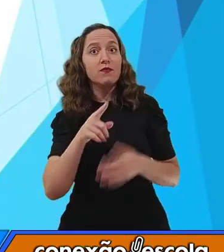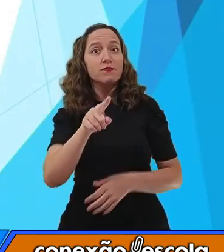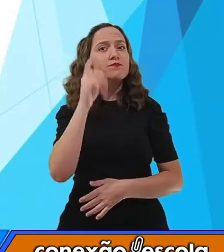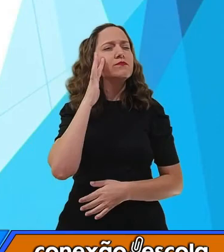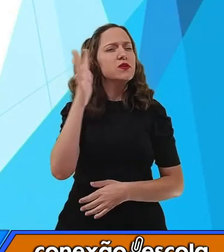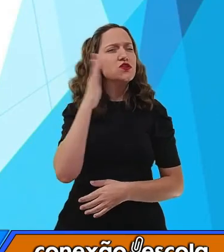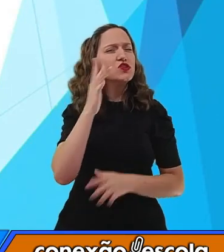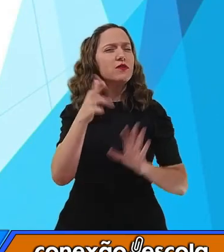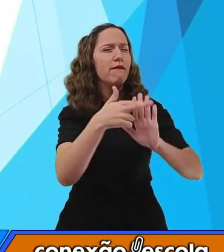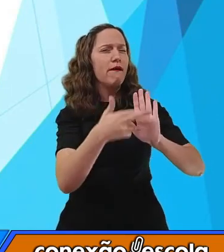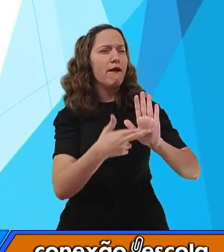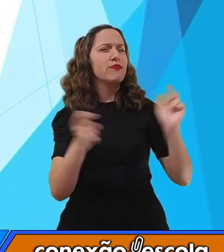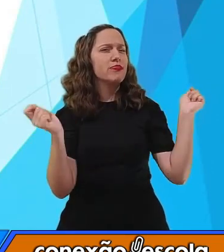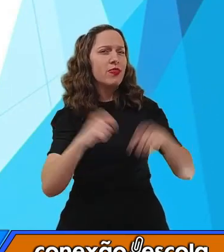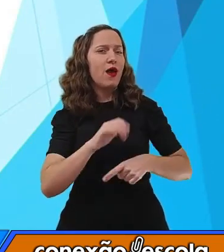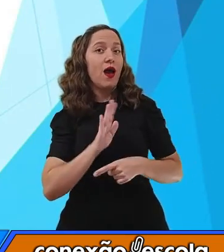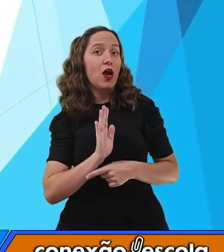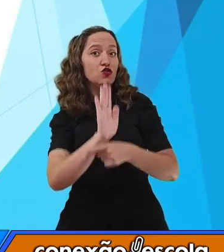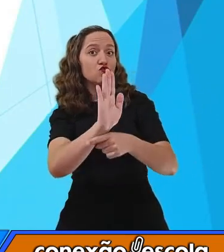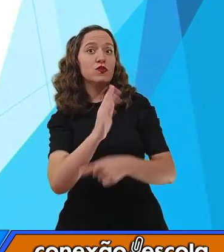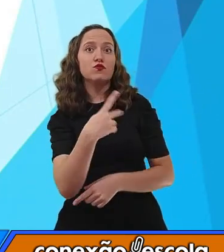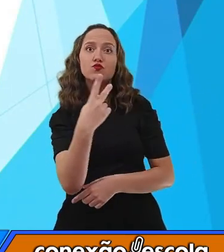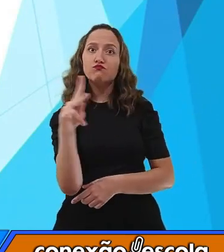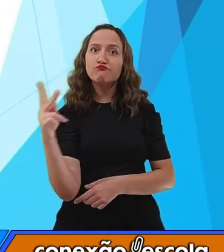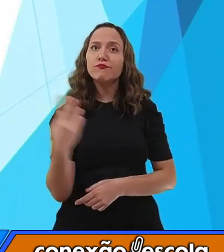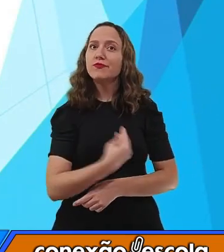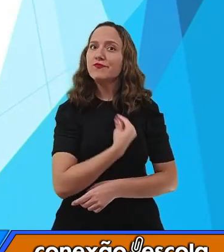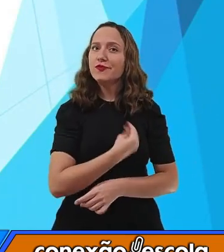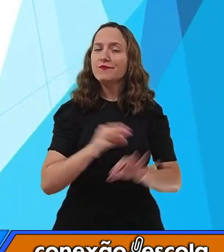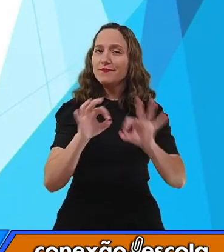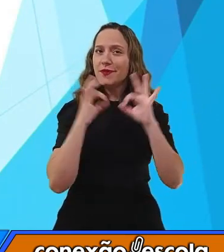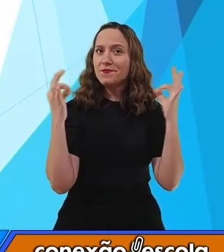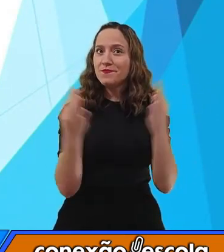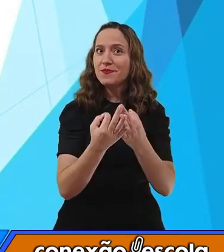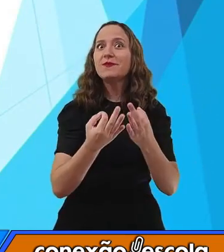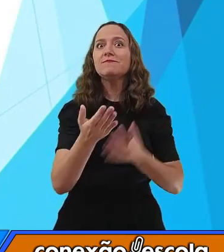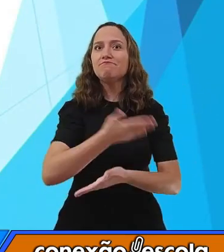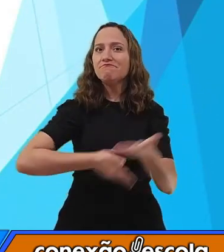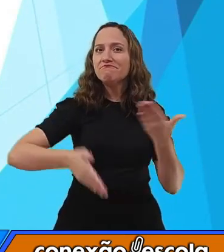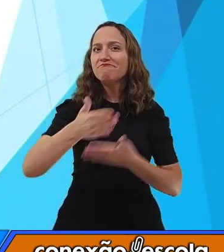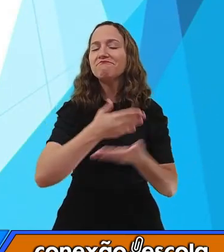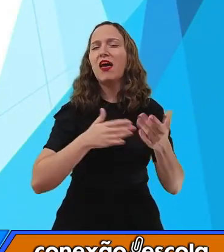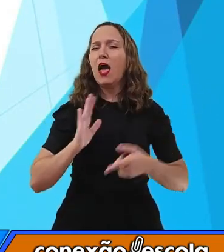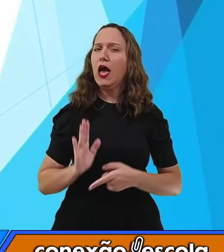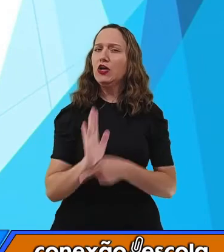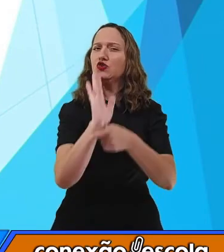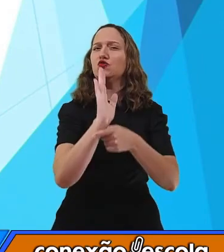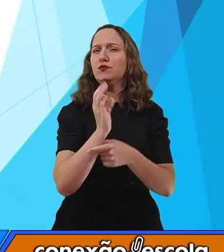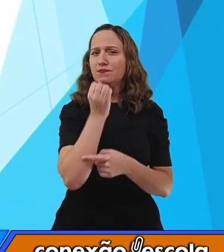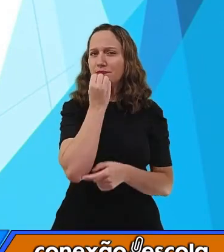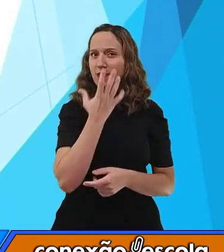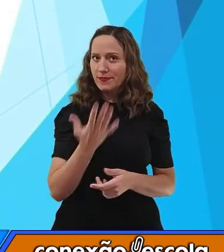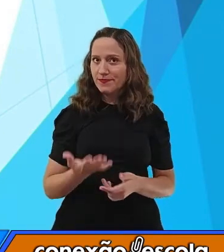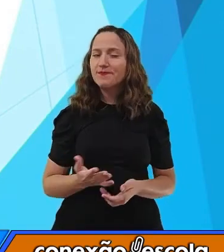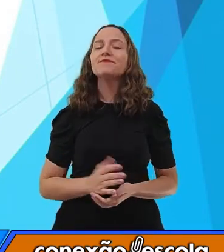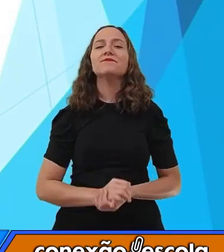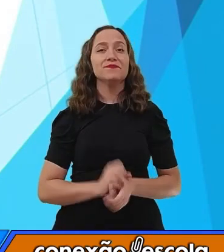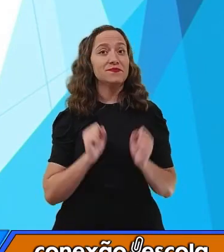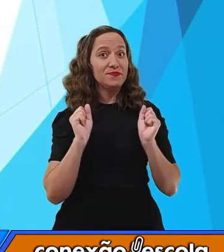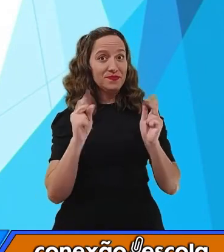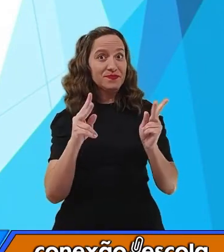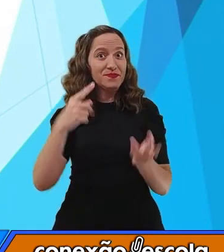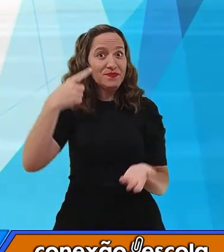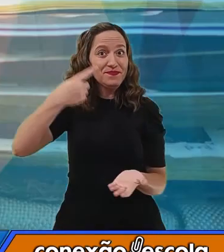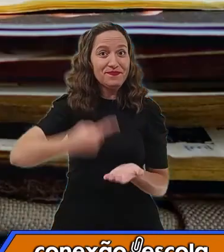regras que iriam contribuir para a rotina familiar de vocês, tá? Contribuir de uma forma positiva. Certinho,